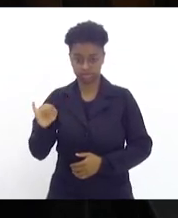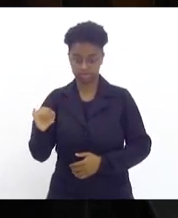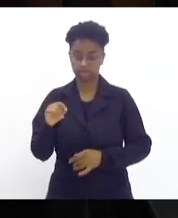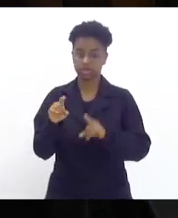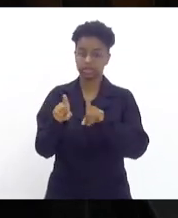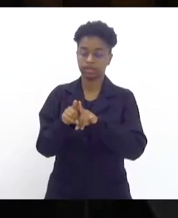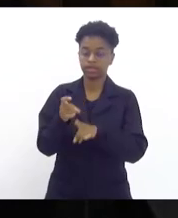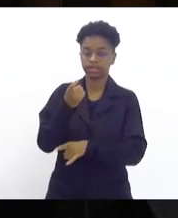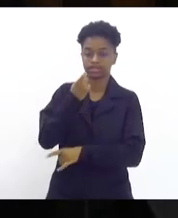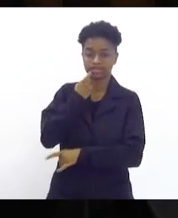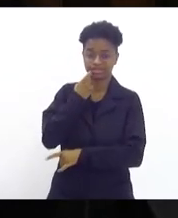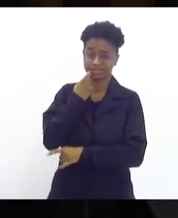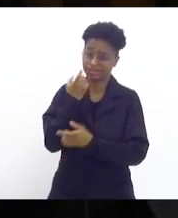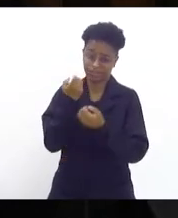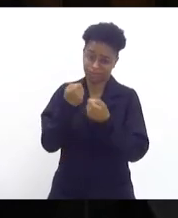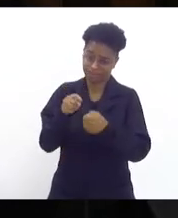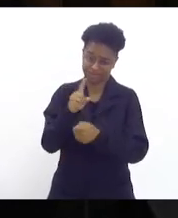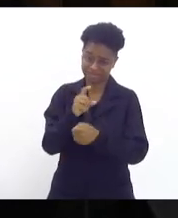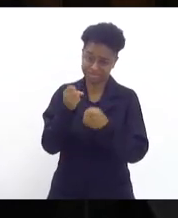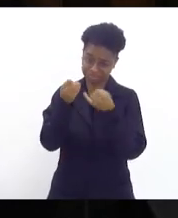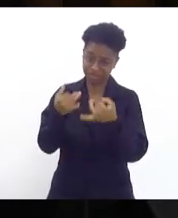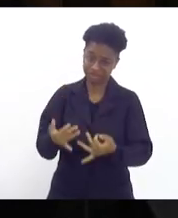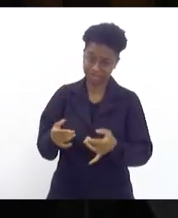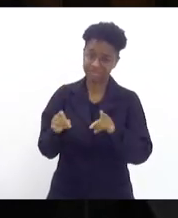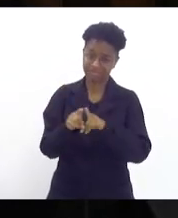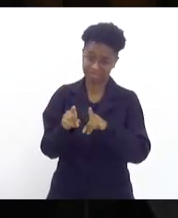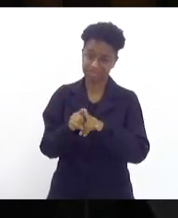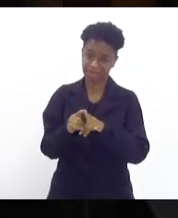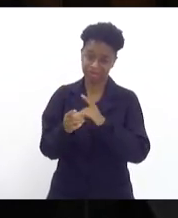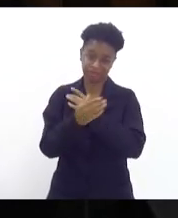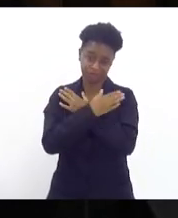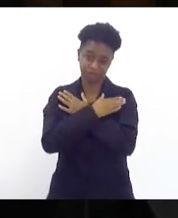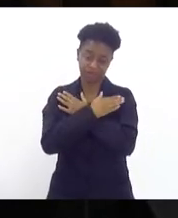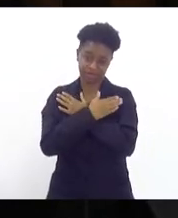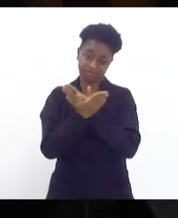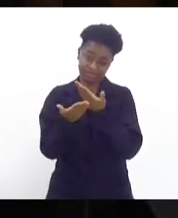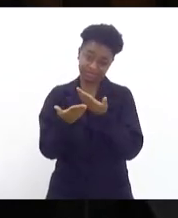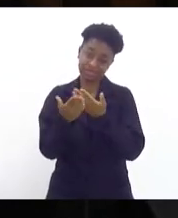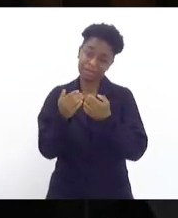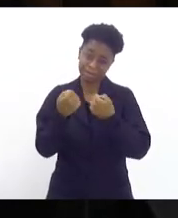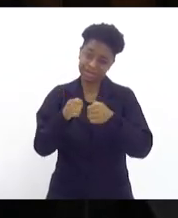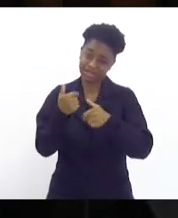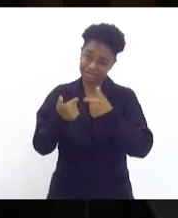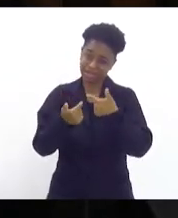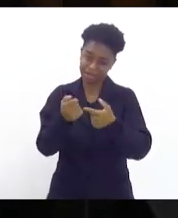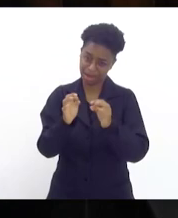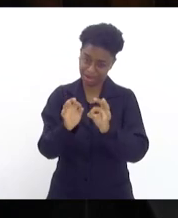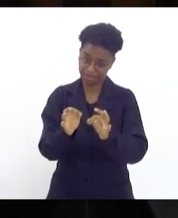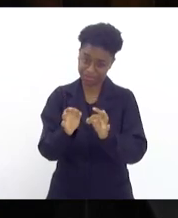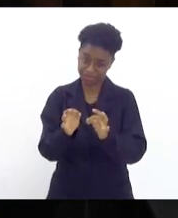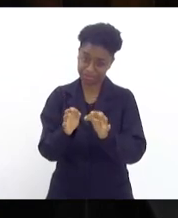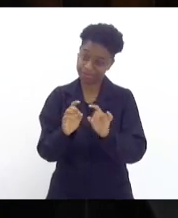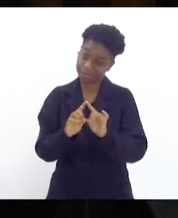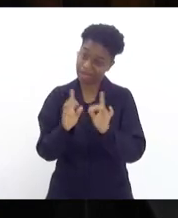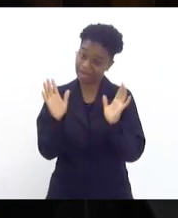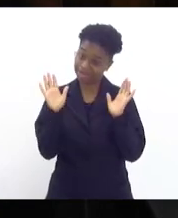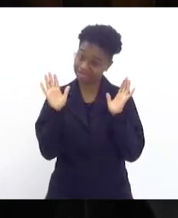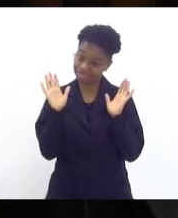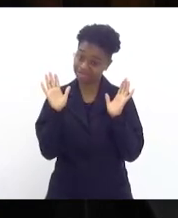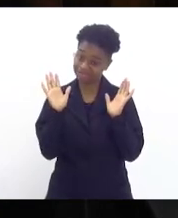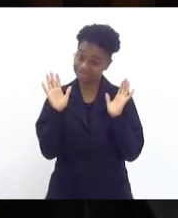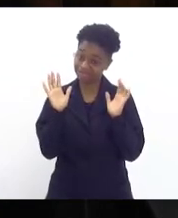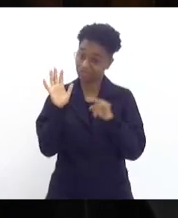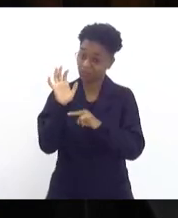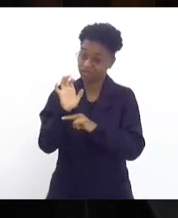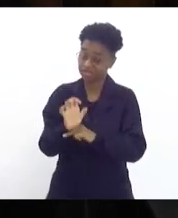sem maiores explicações, também é ponto facultativo. Devia ser dia de trabalho, mas quis o